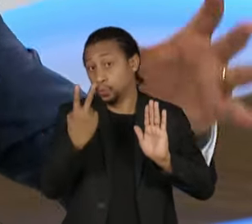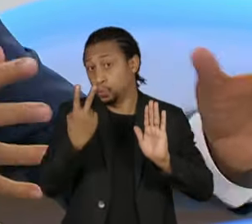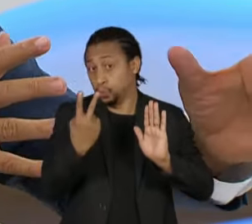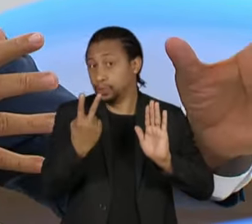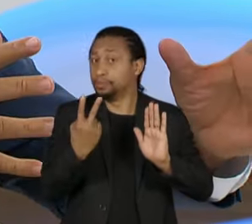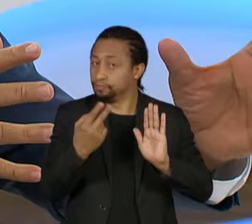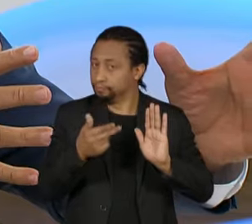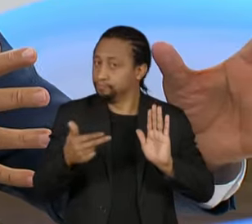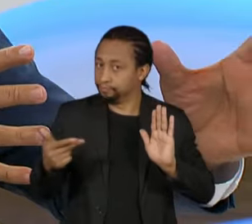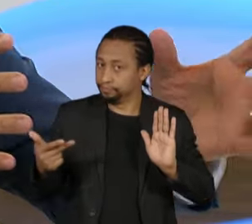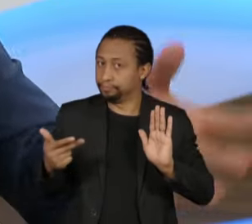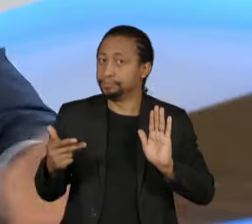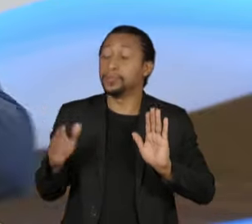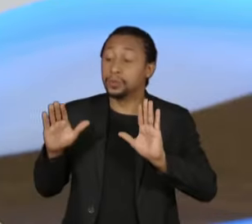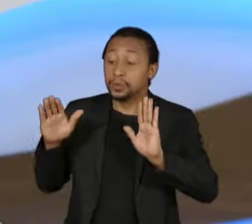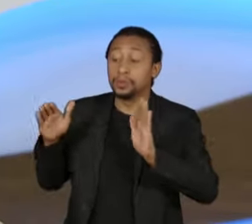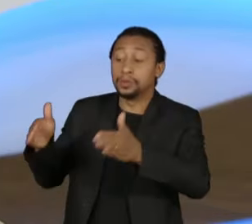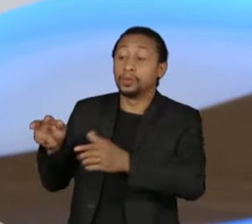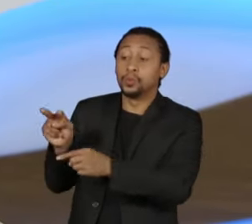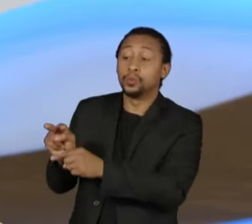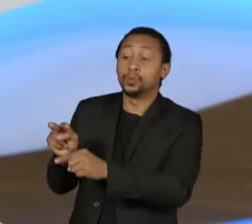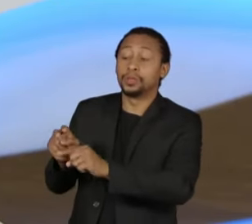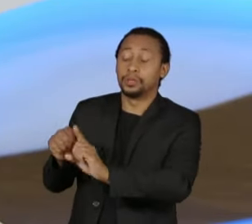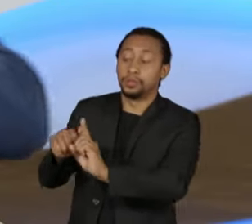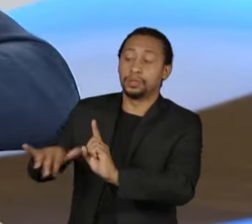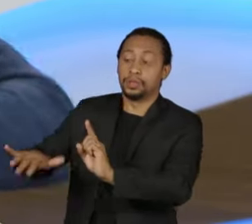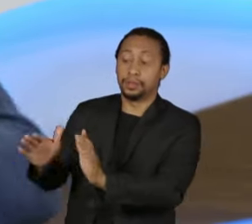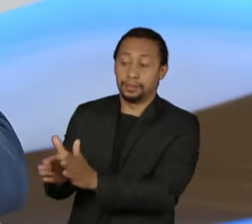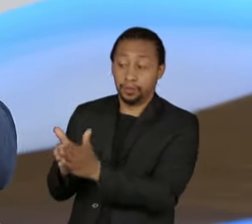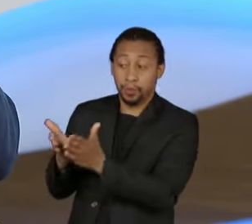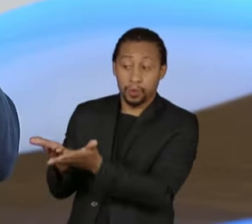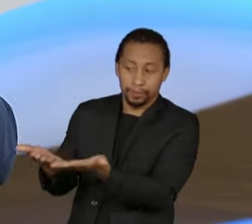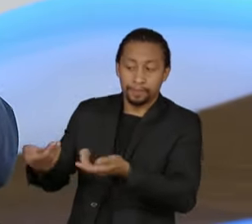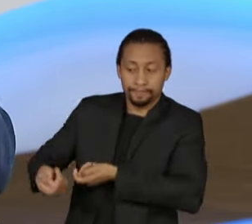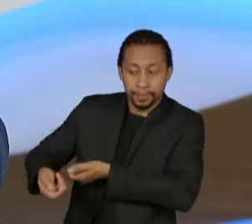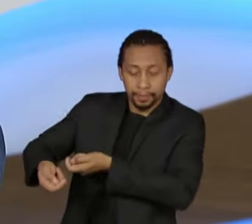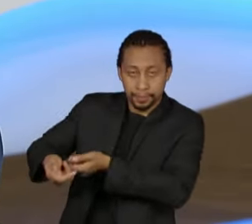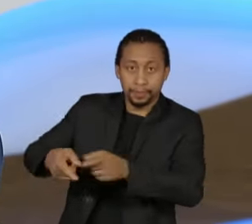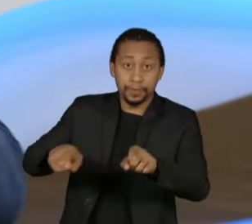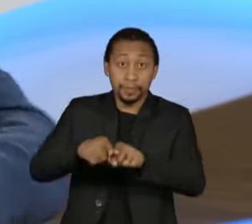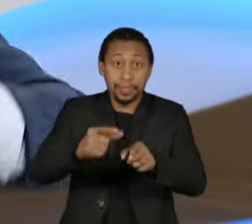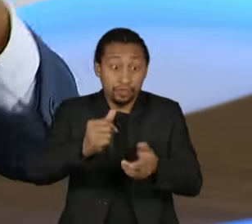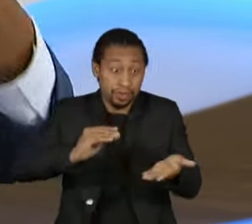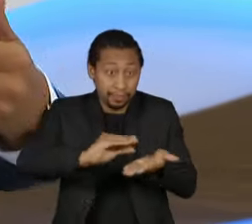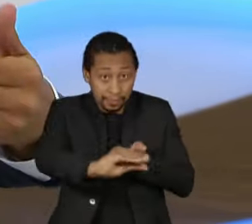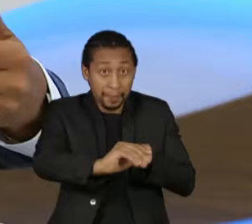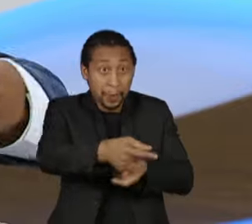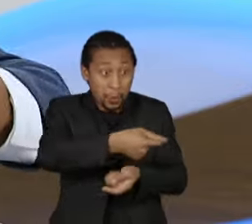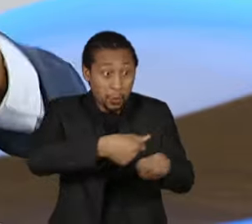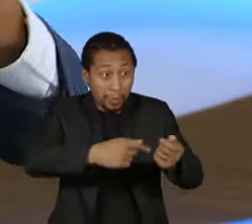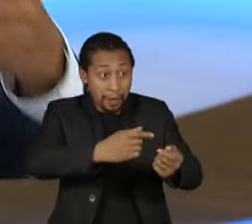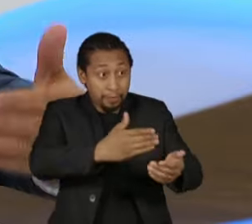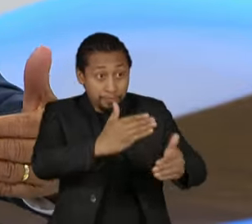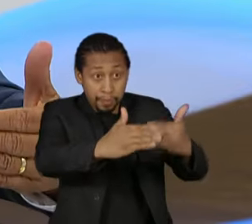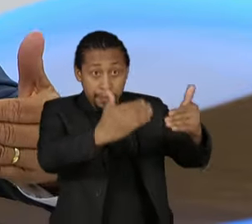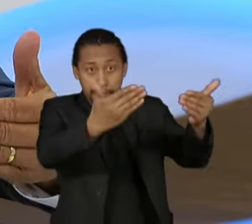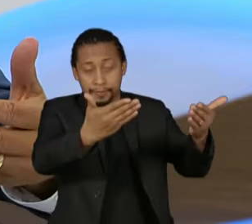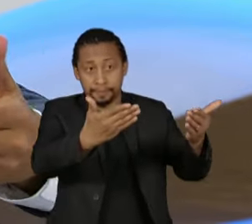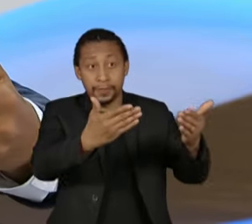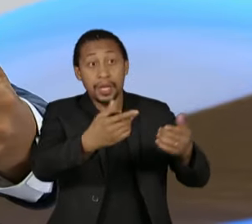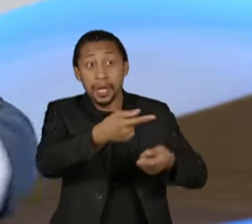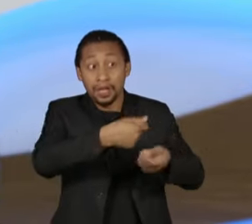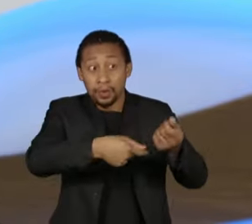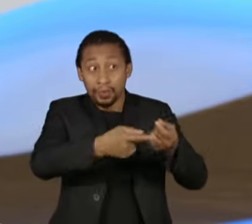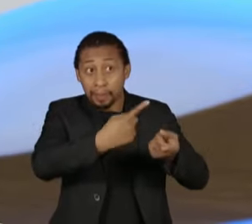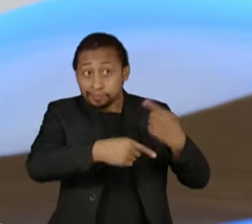cuidando de quem precisa. E, do outro lado, dinheiro para investir, para a economia crescer. Cresce a economia, cresce o